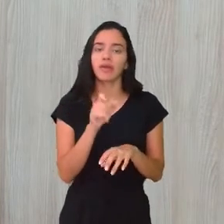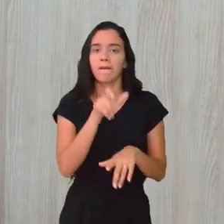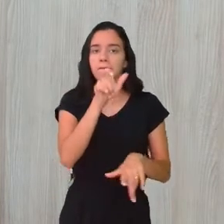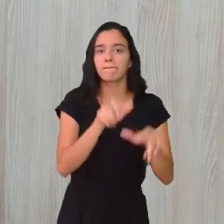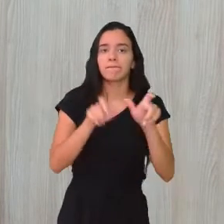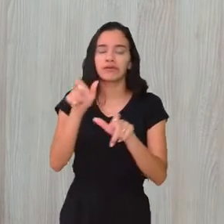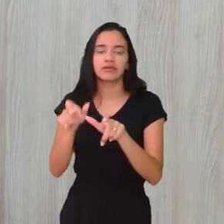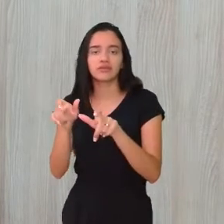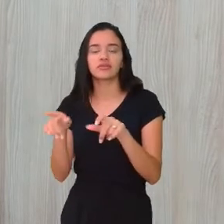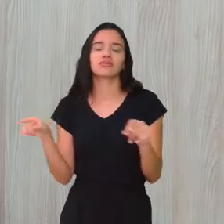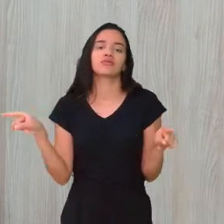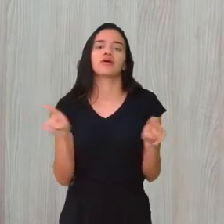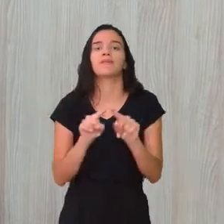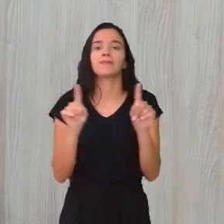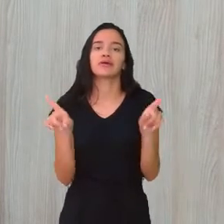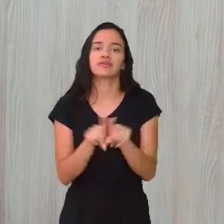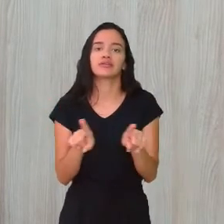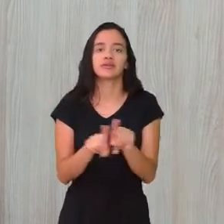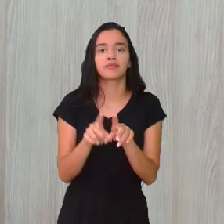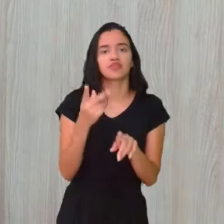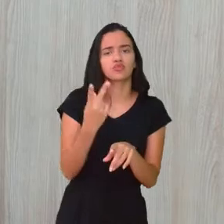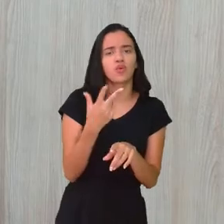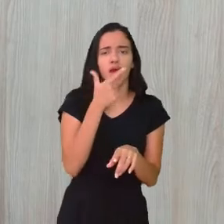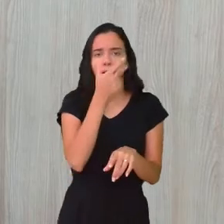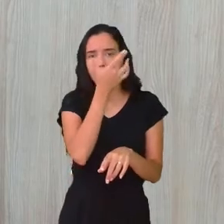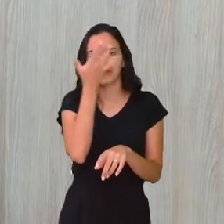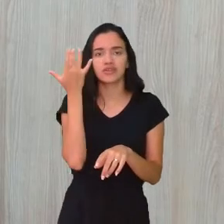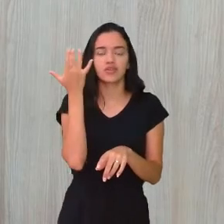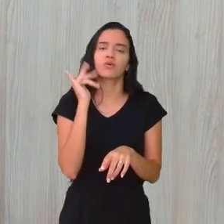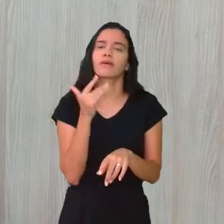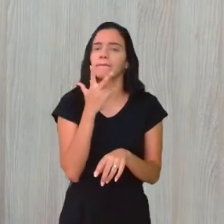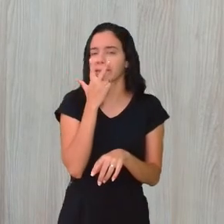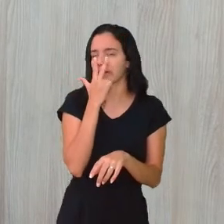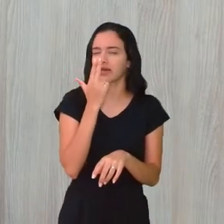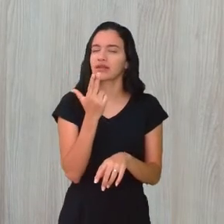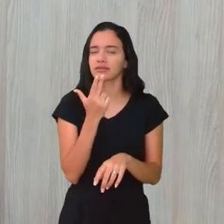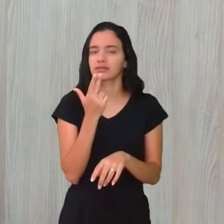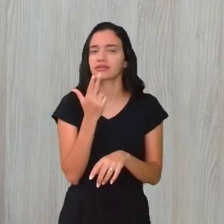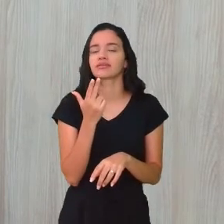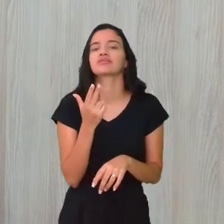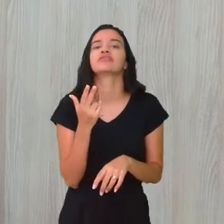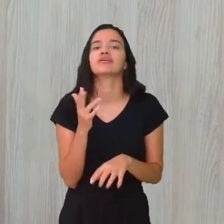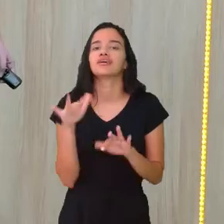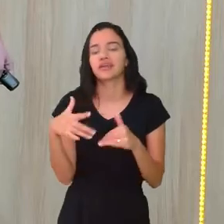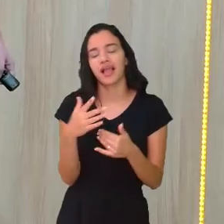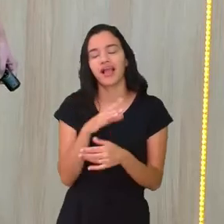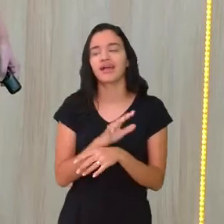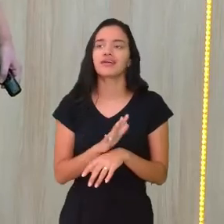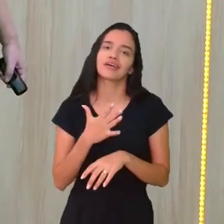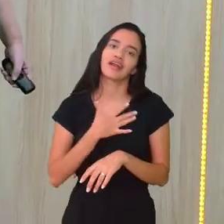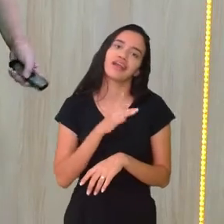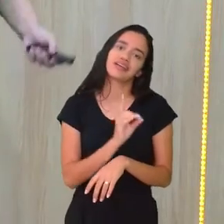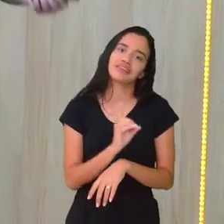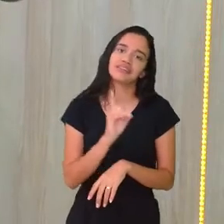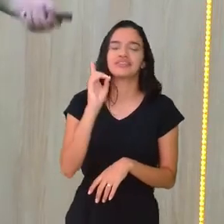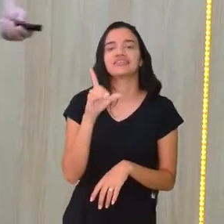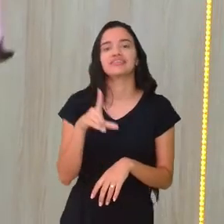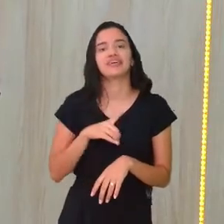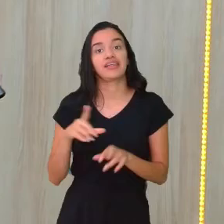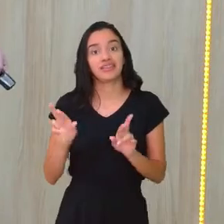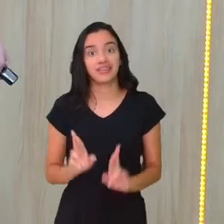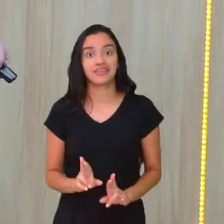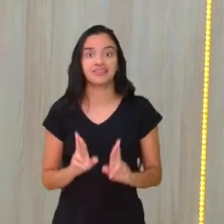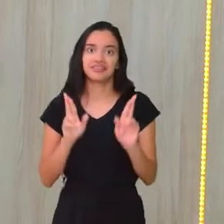para pessoa, mas como as duas ali que se parecem muito, né? Pois é. E graças a Deus existem as diferenças, né?